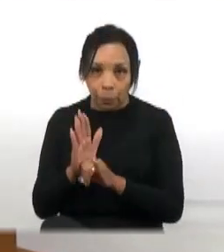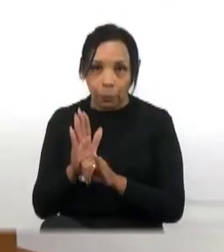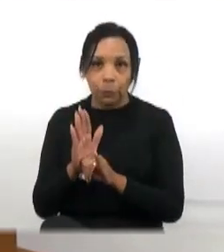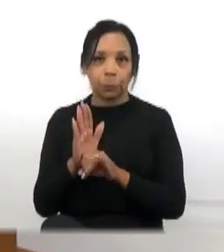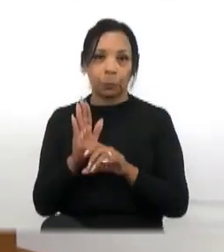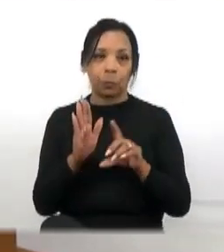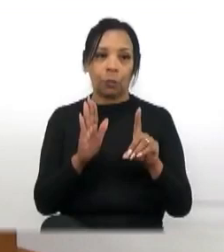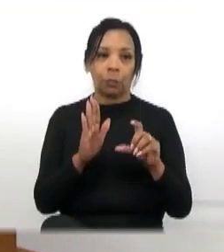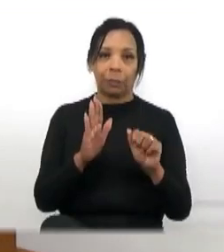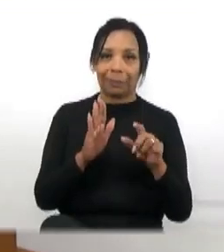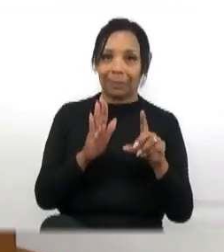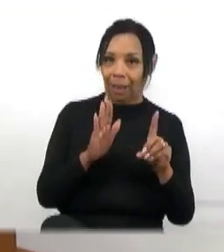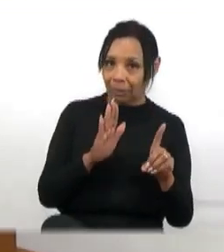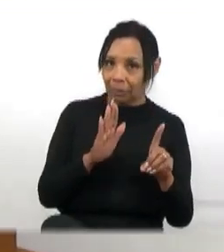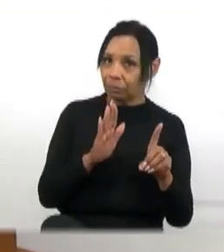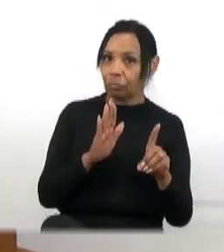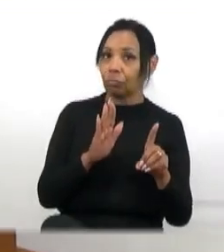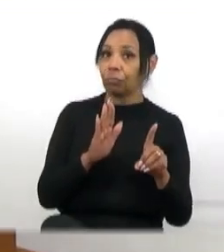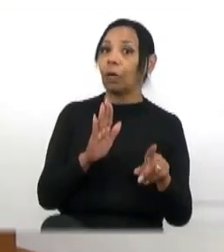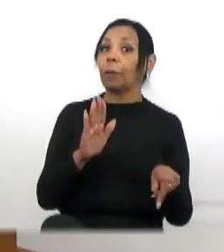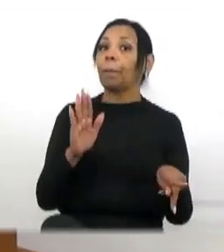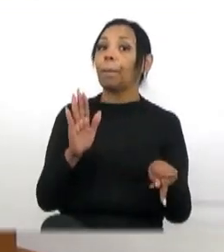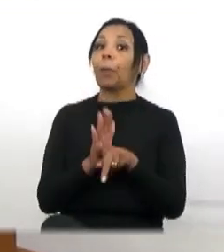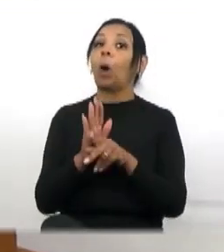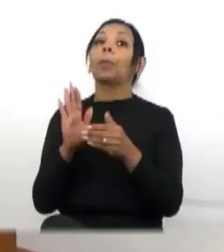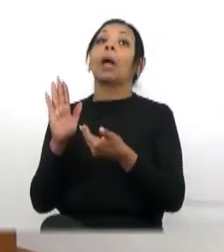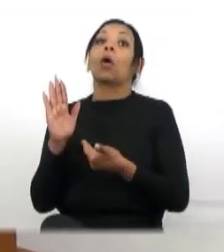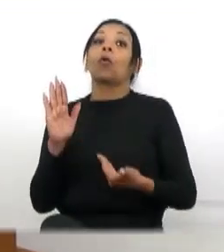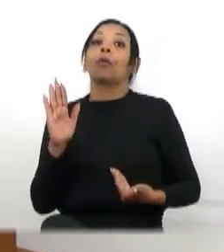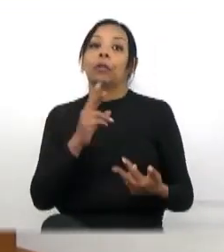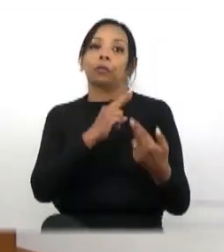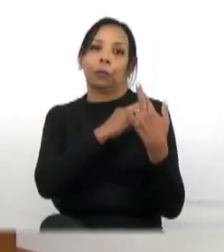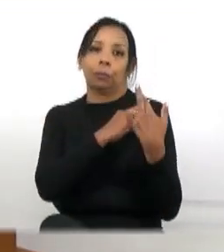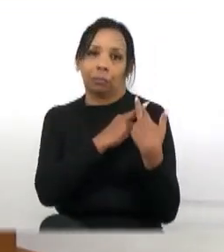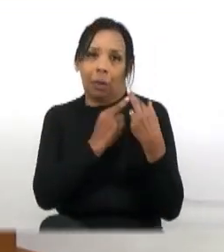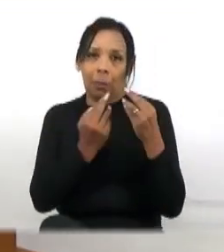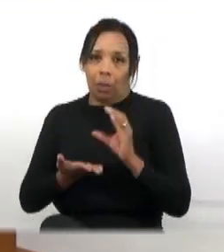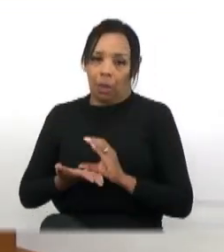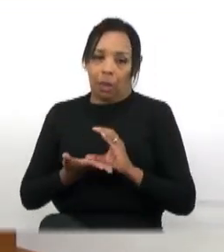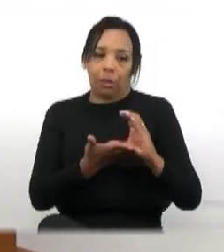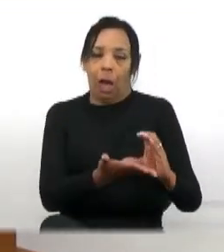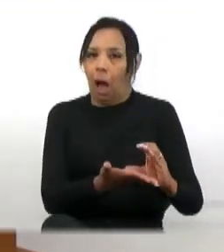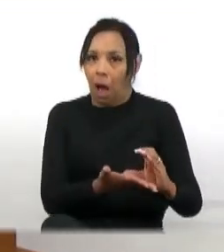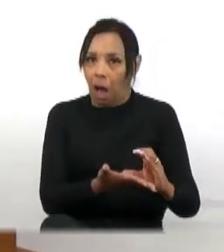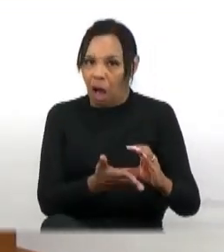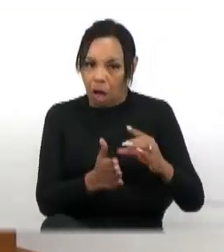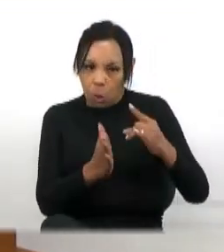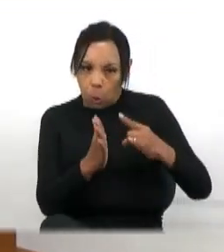um milhão a mais, quem deu foi o próprio governo. Aí você não precisa de autorização nenhuma.